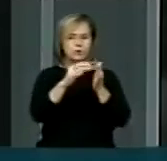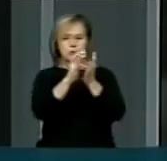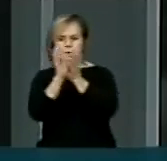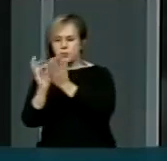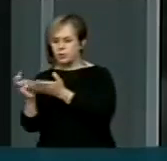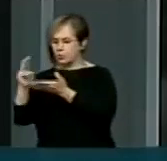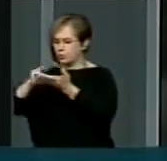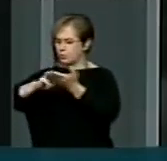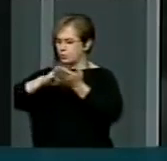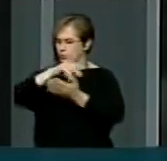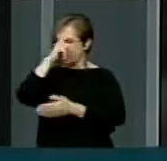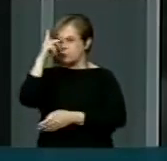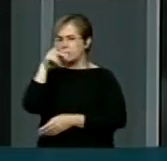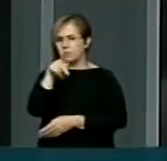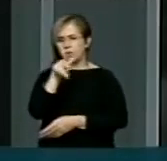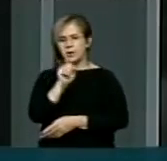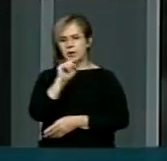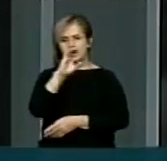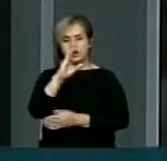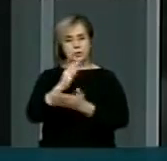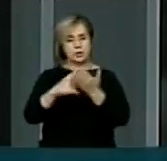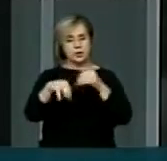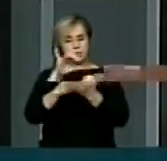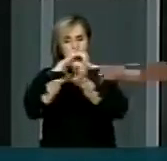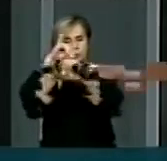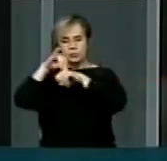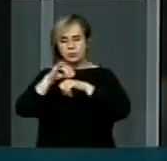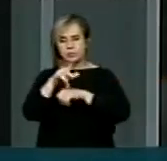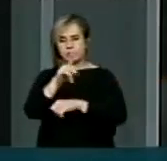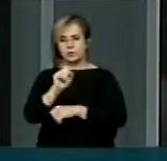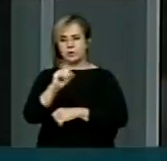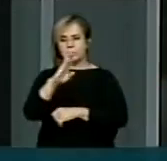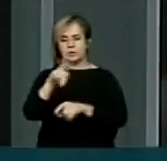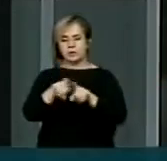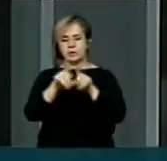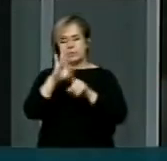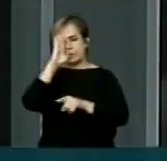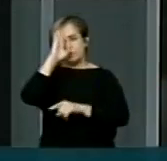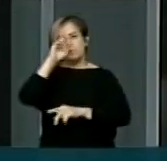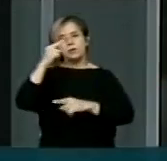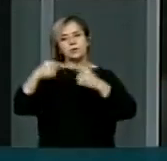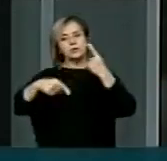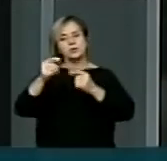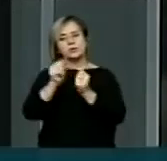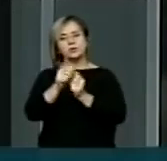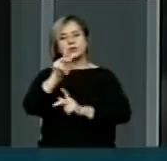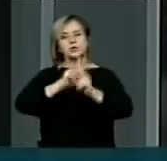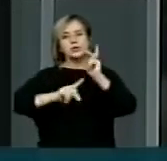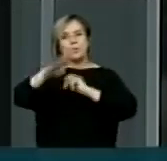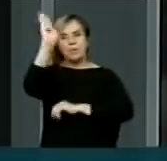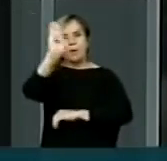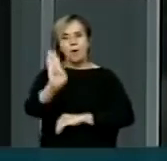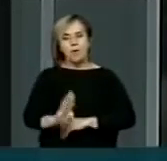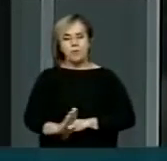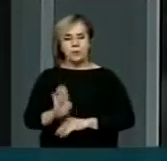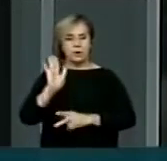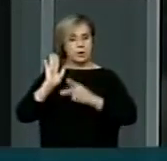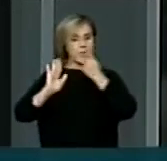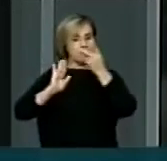membros do PSC, com todos os diretórios do PSC, mas principalmente com o povo brasileiro. É uma candidatura que